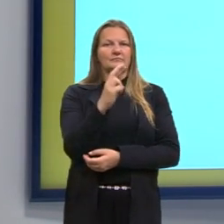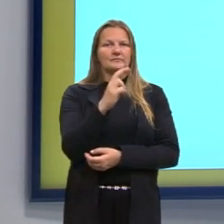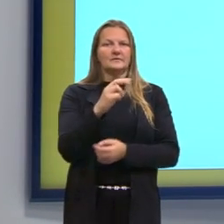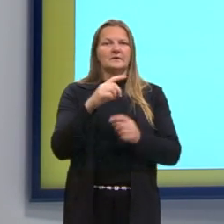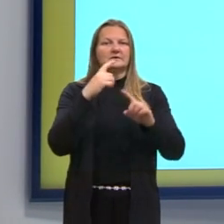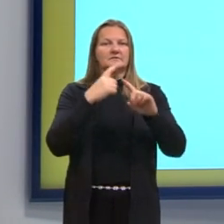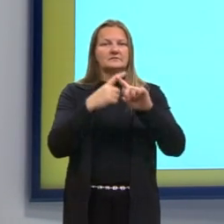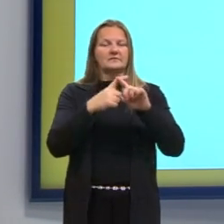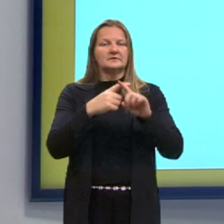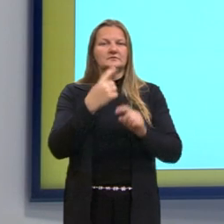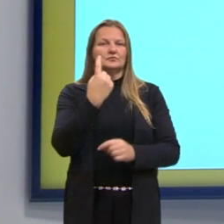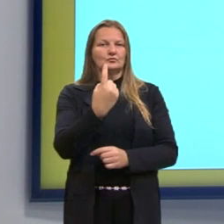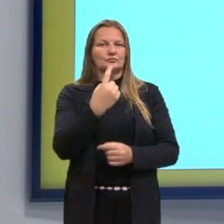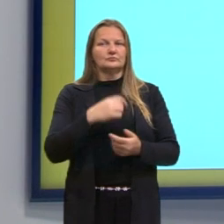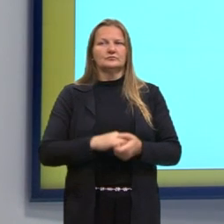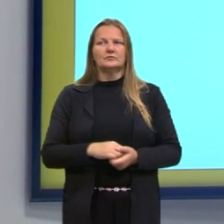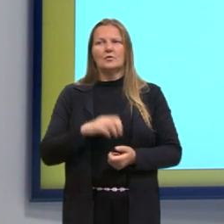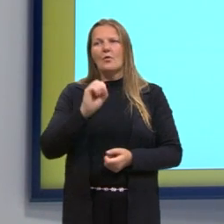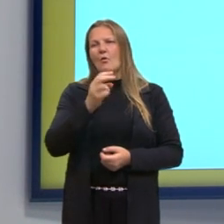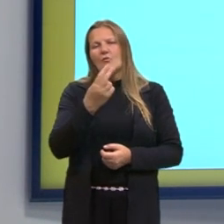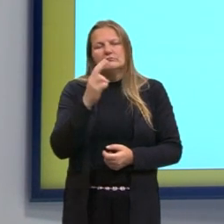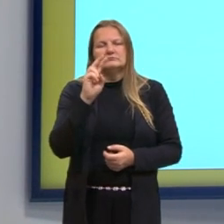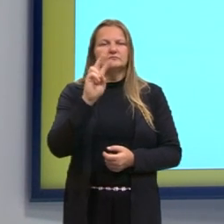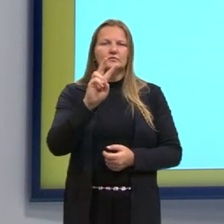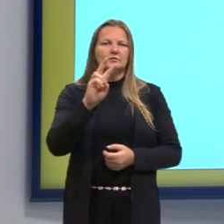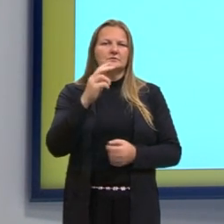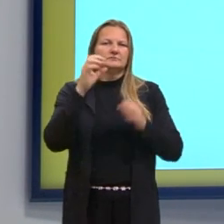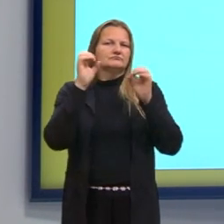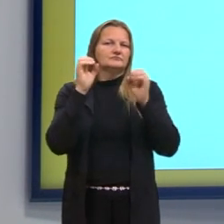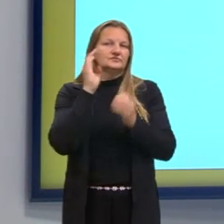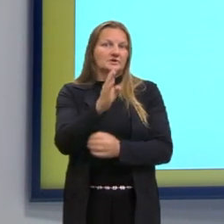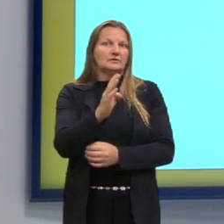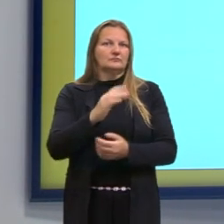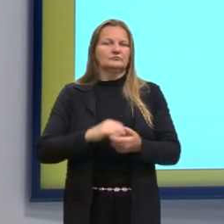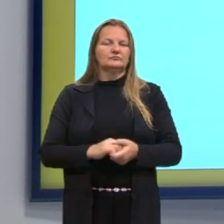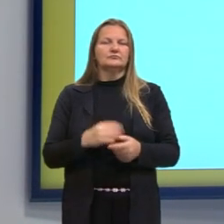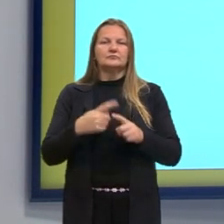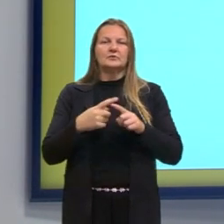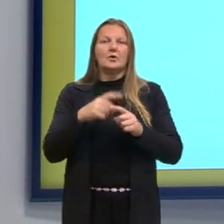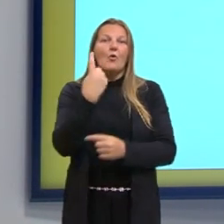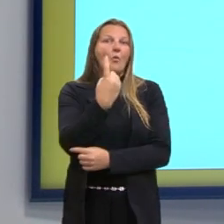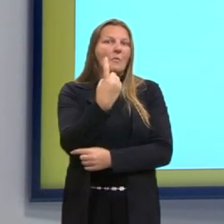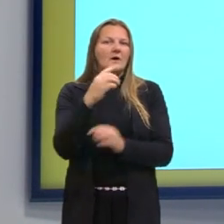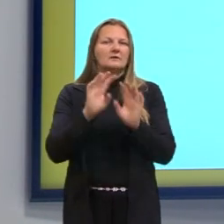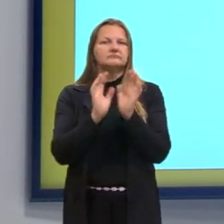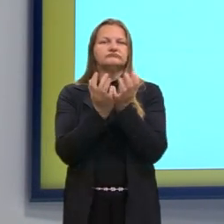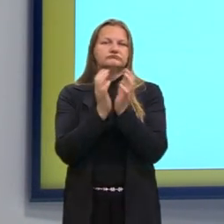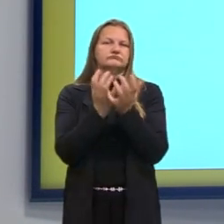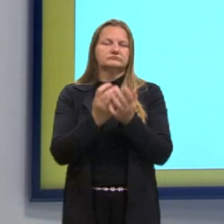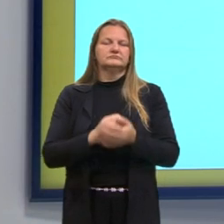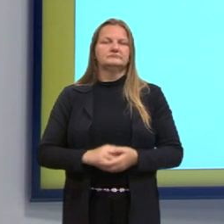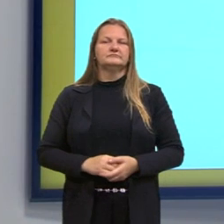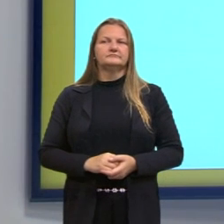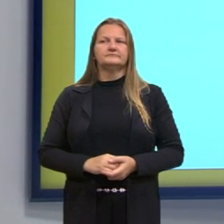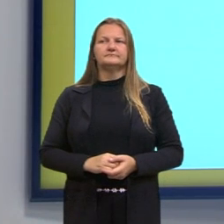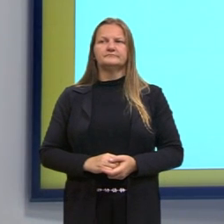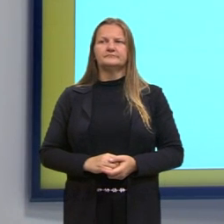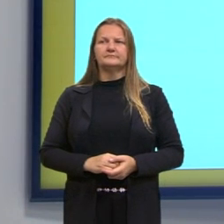multiplicar por 1. Ou somente deixar o 2 aqui, porque o produto resulta ainda no número 2.